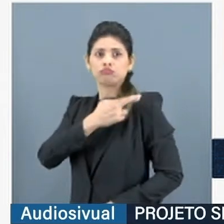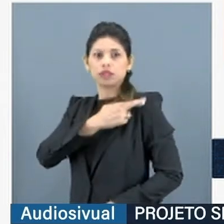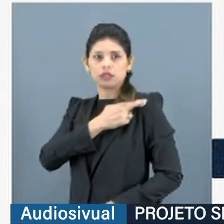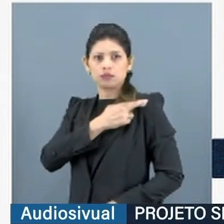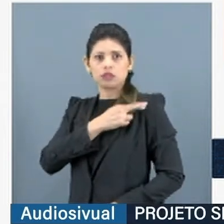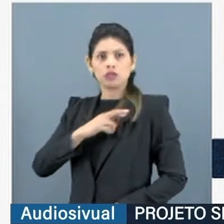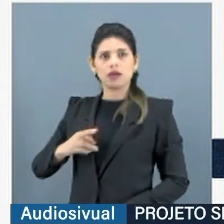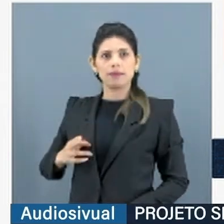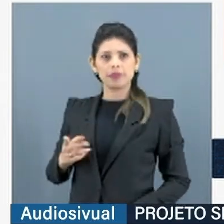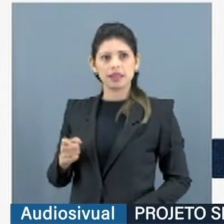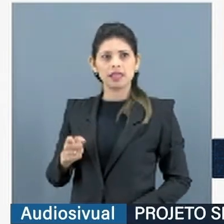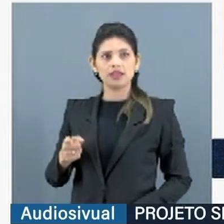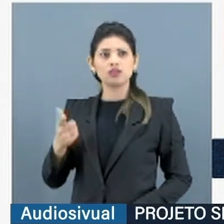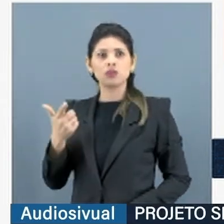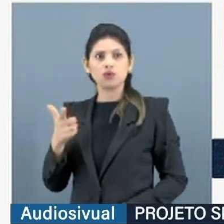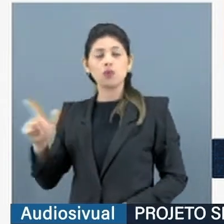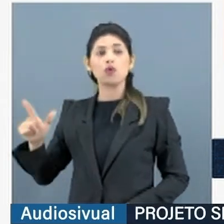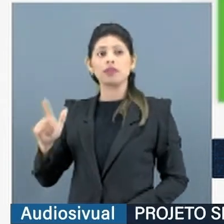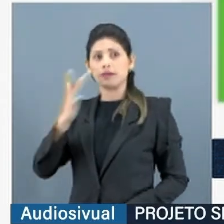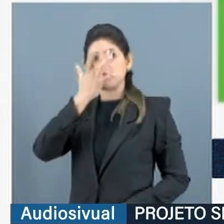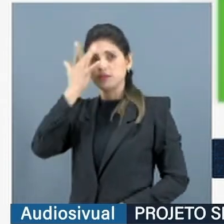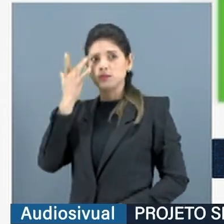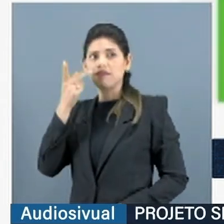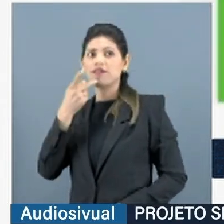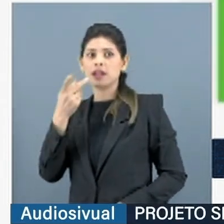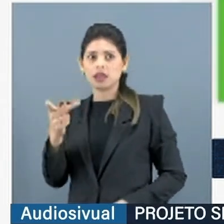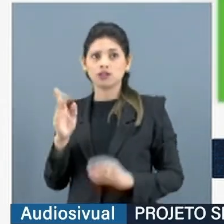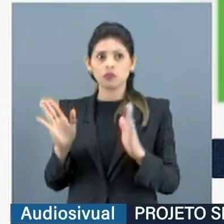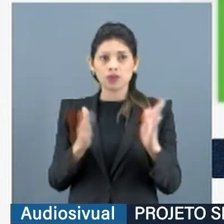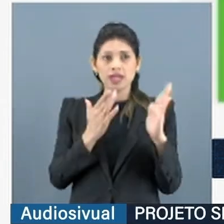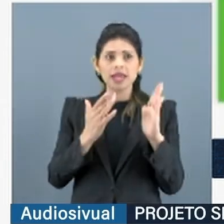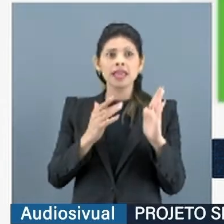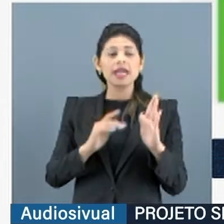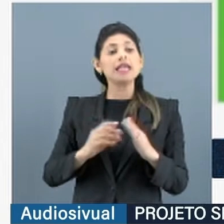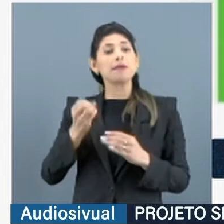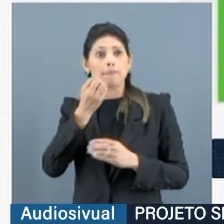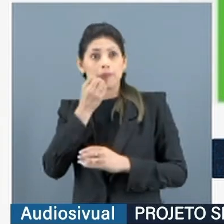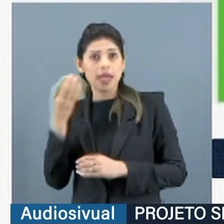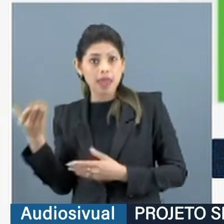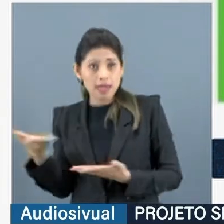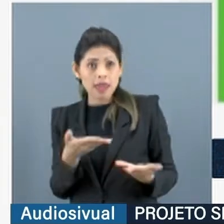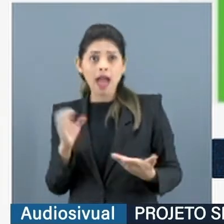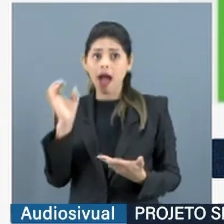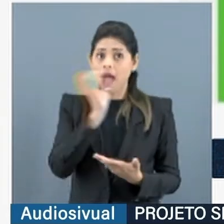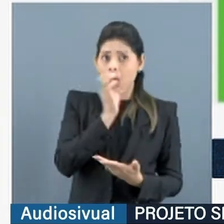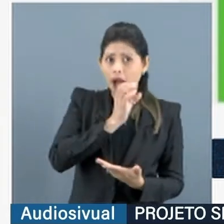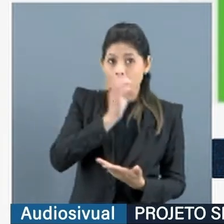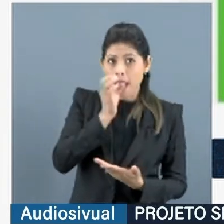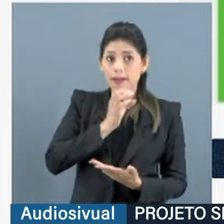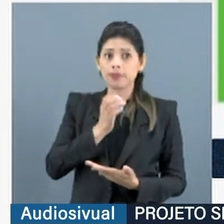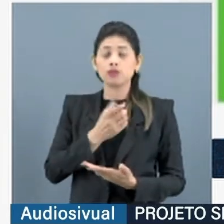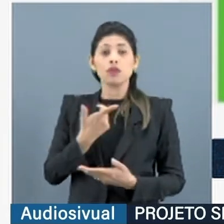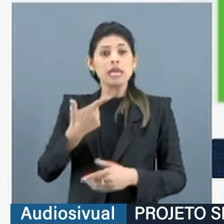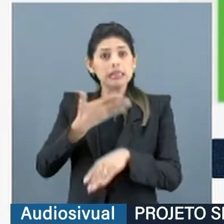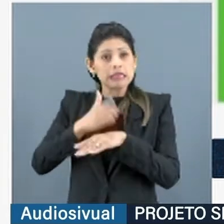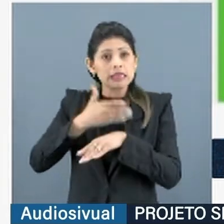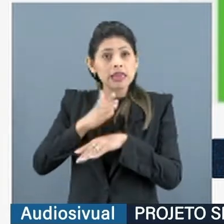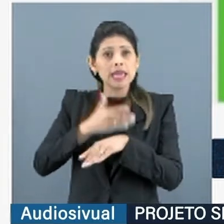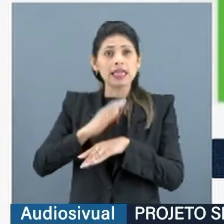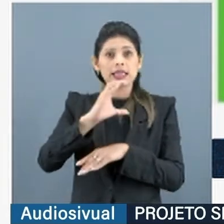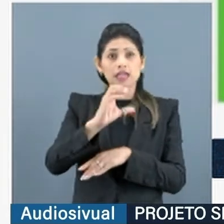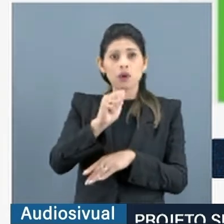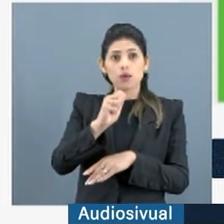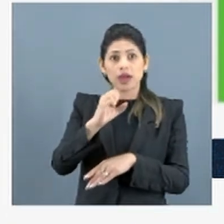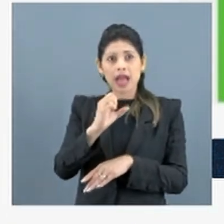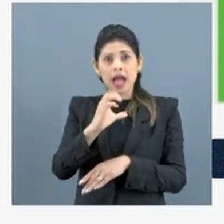o Ricardo falando. Tem uma missão. Segue. Sejam rápidos. Treinem os CACs. Não esperem as